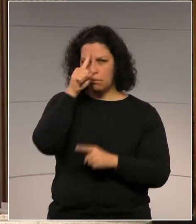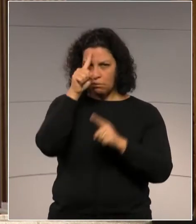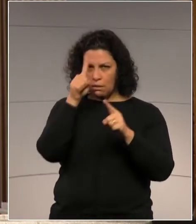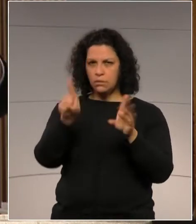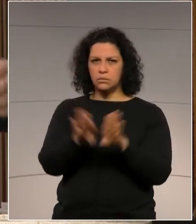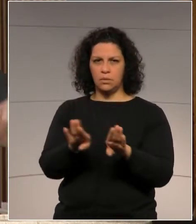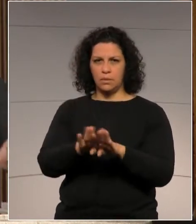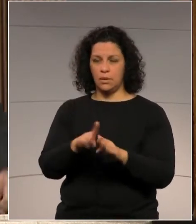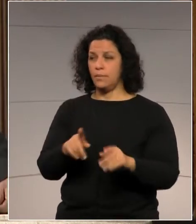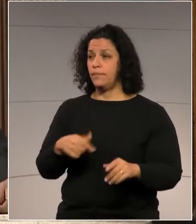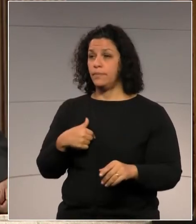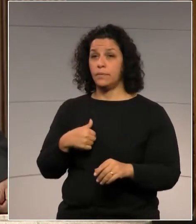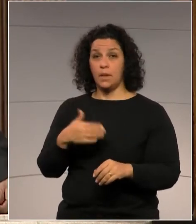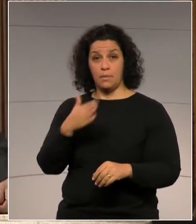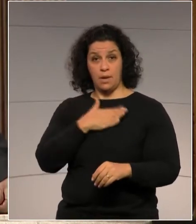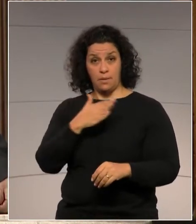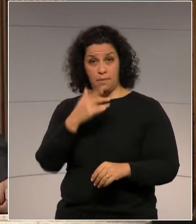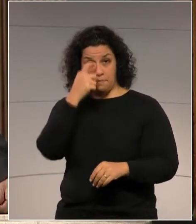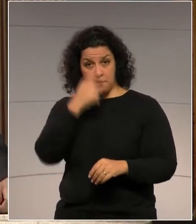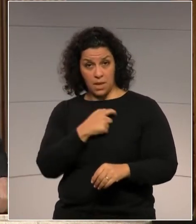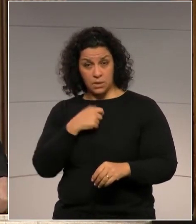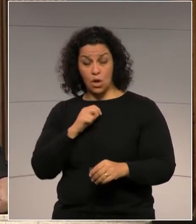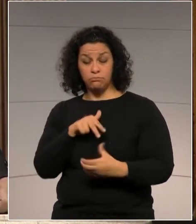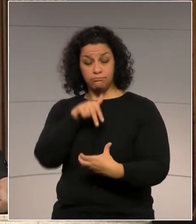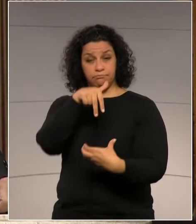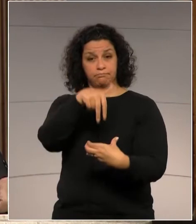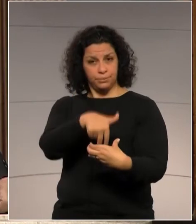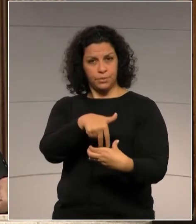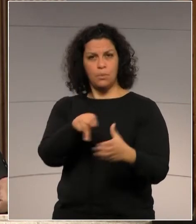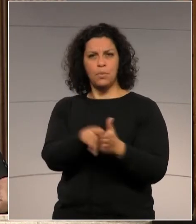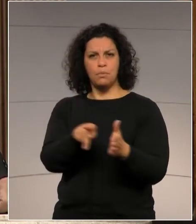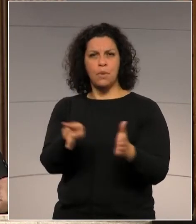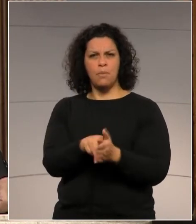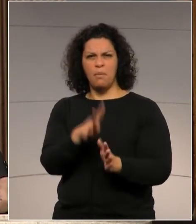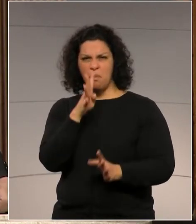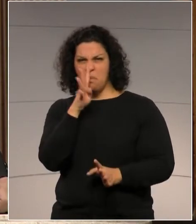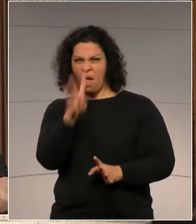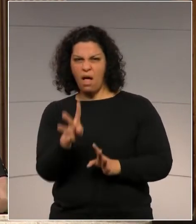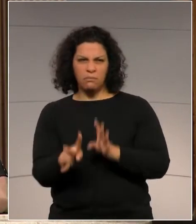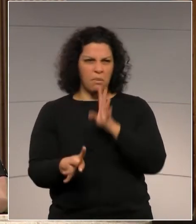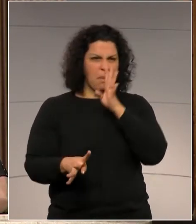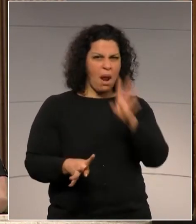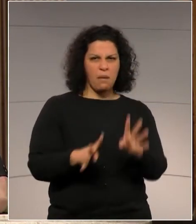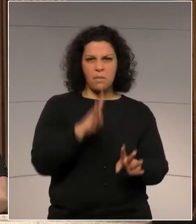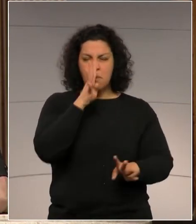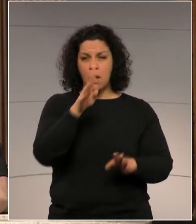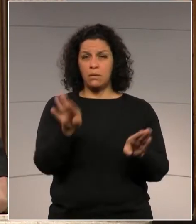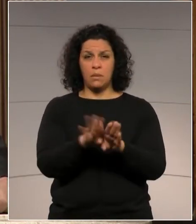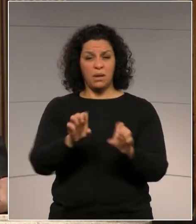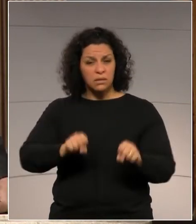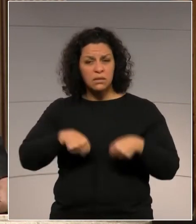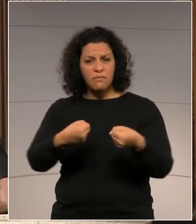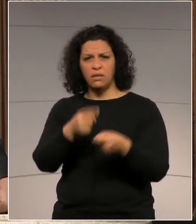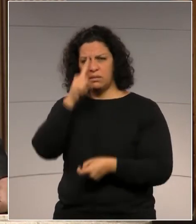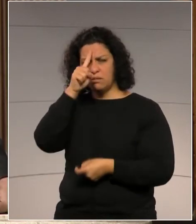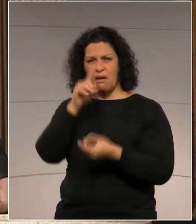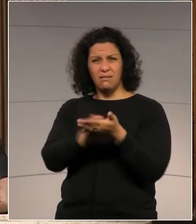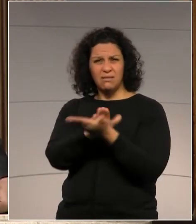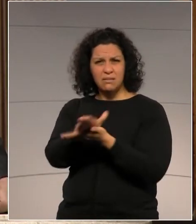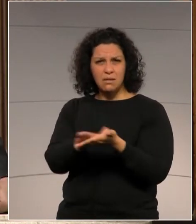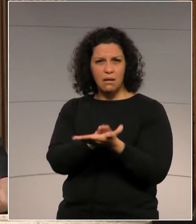Para mim, quem só sobe à tribuna para atacar os outros e jamais defender uma ideia